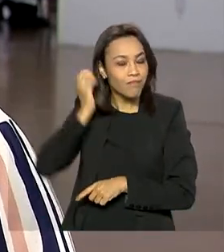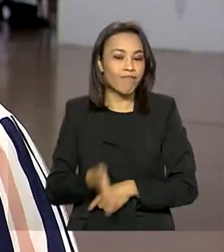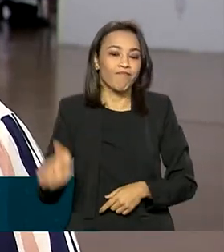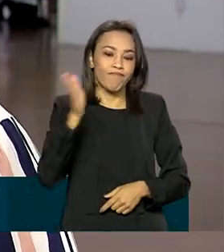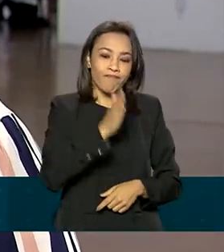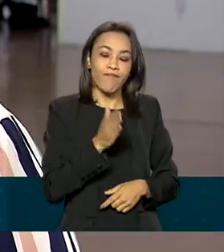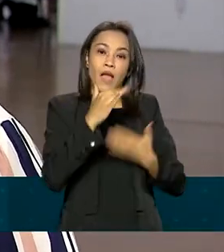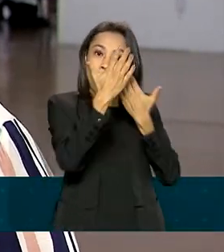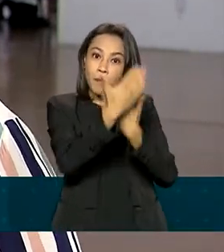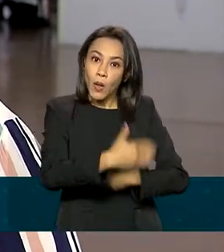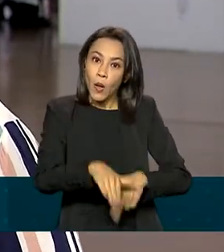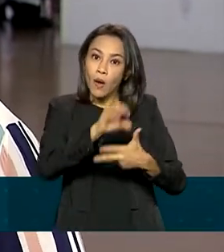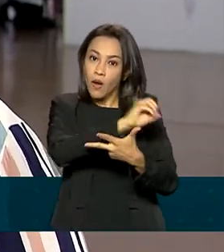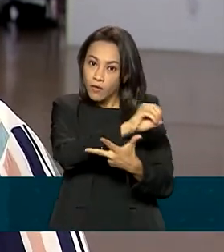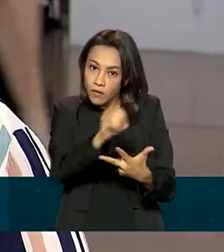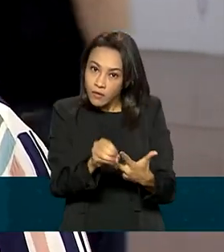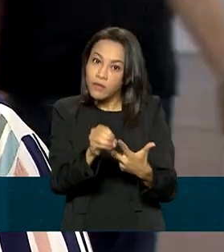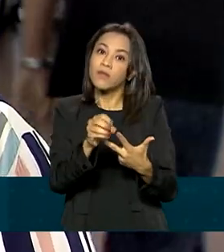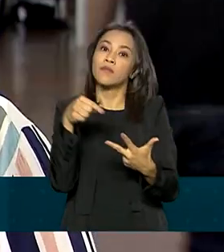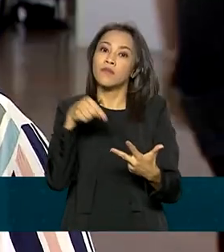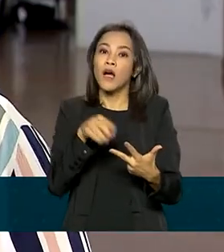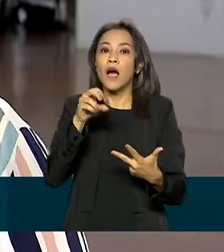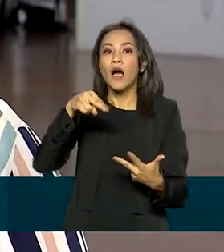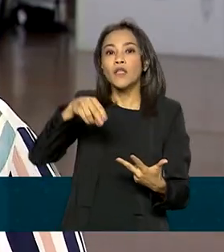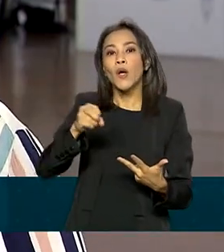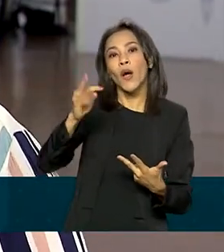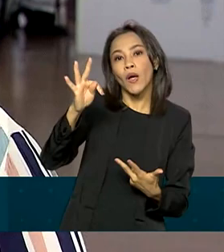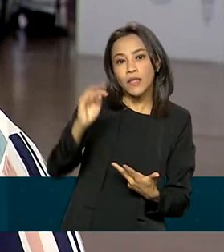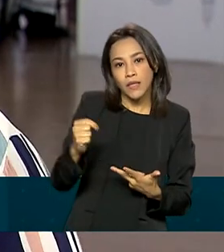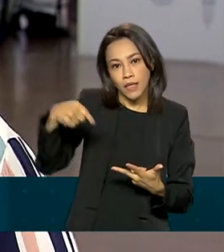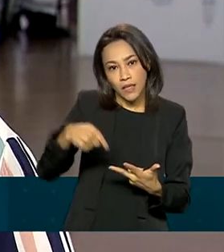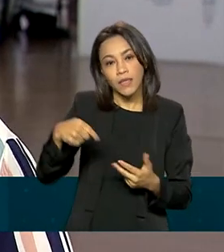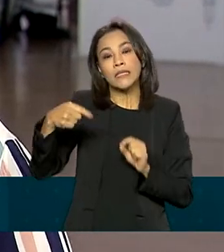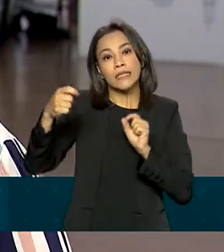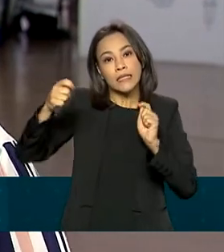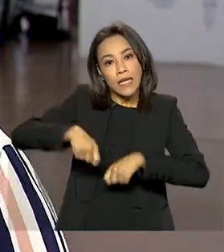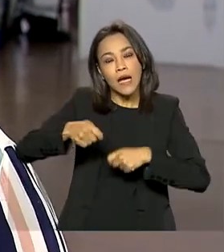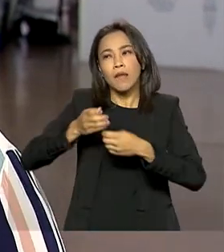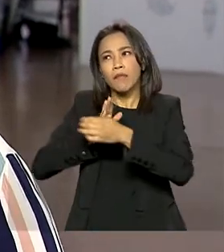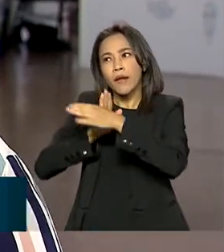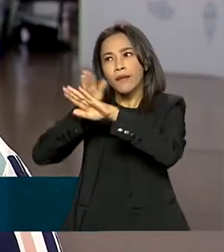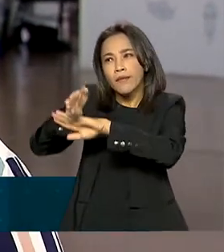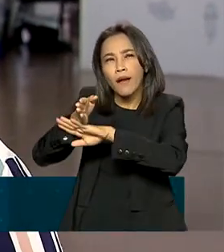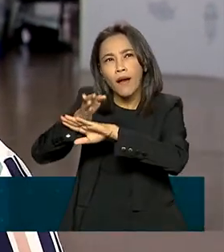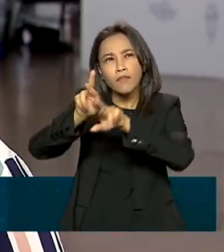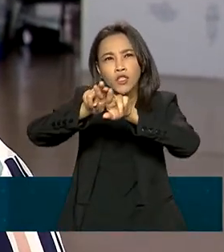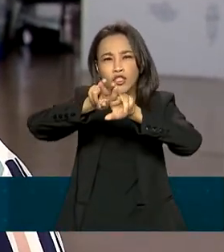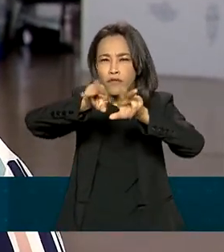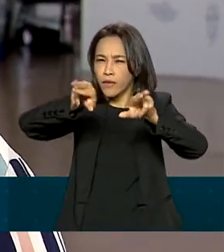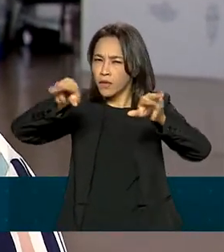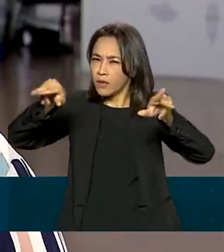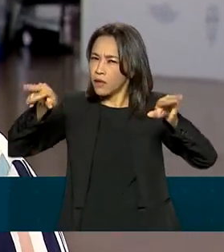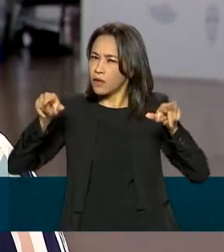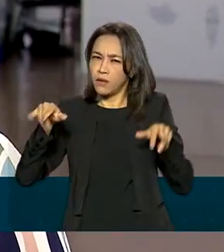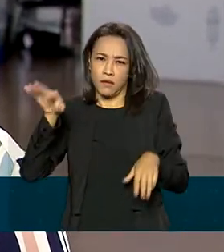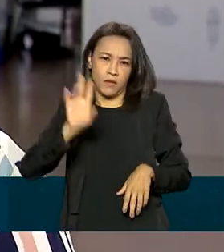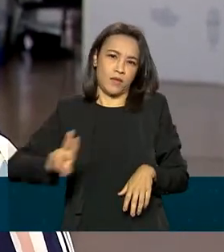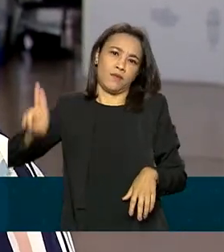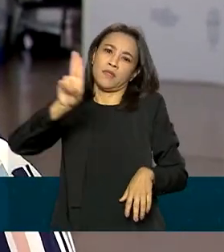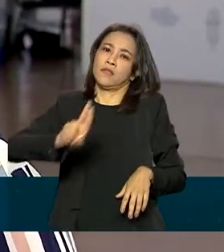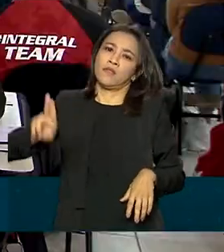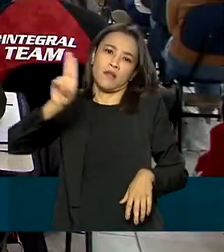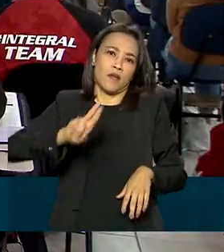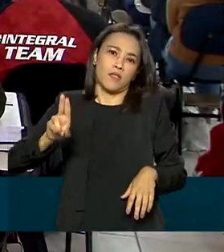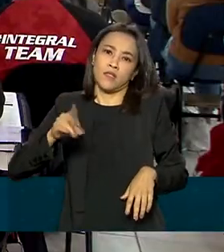do Enem, ele pode optar por ingressar em diferentes universidades por